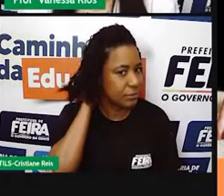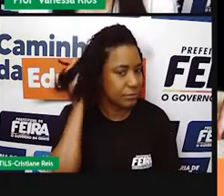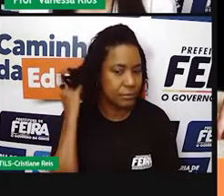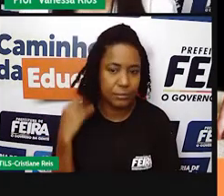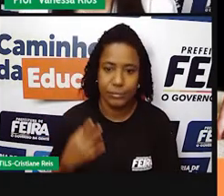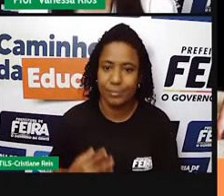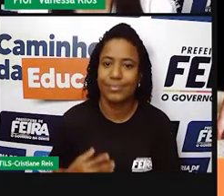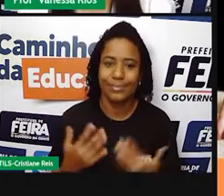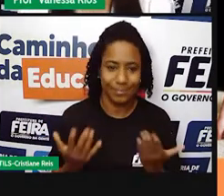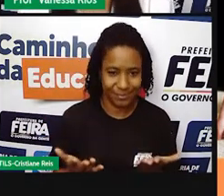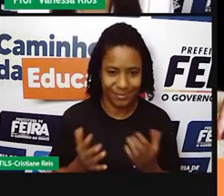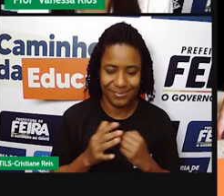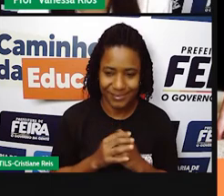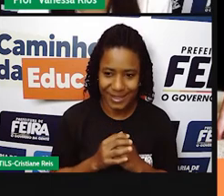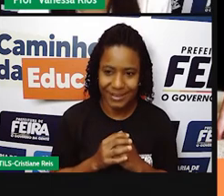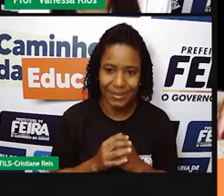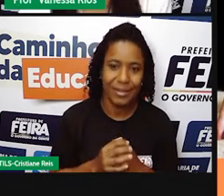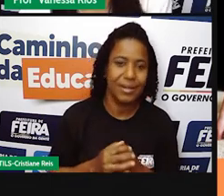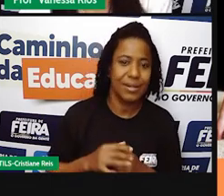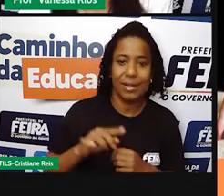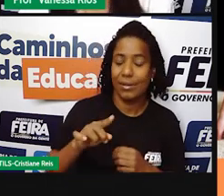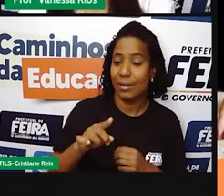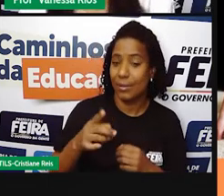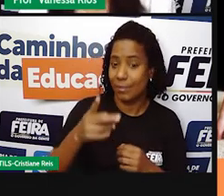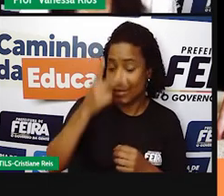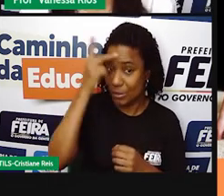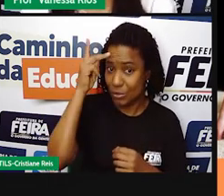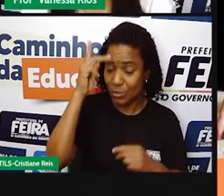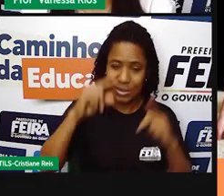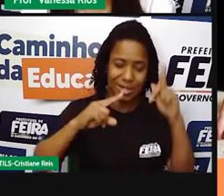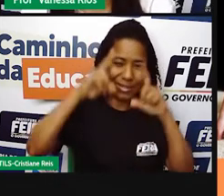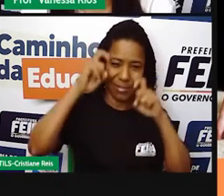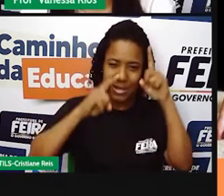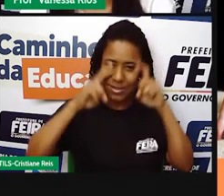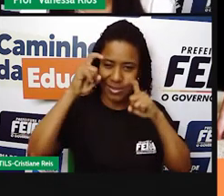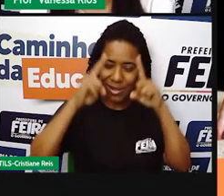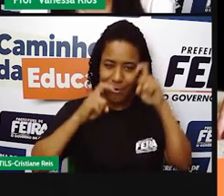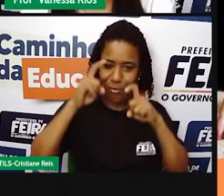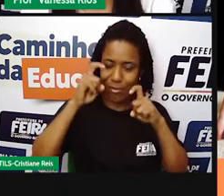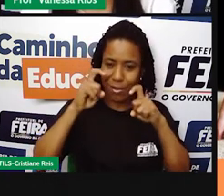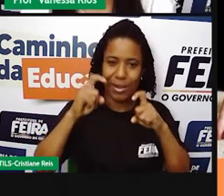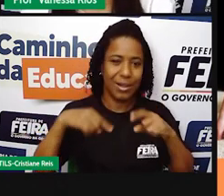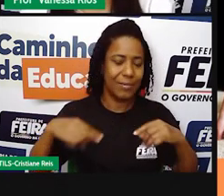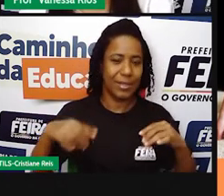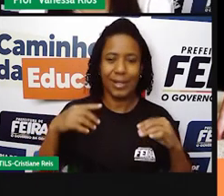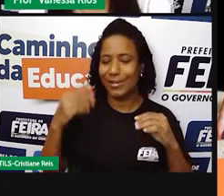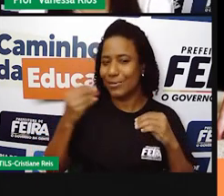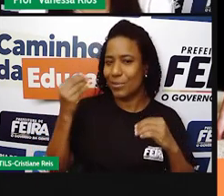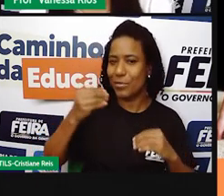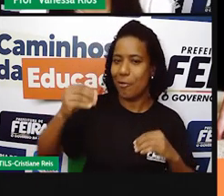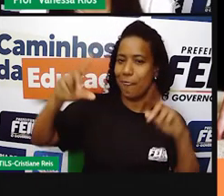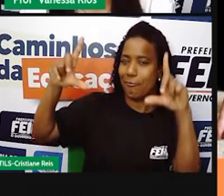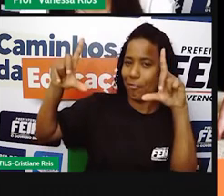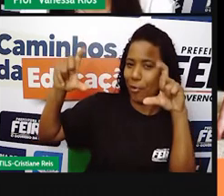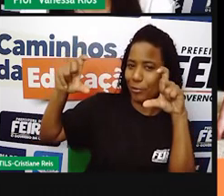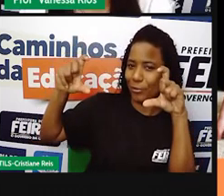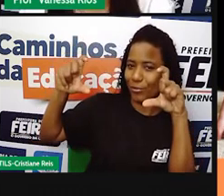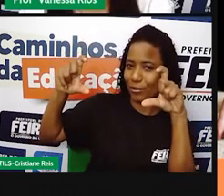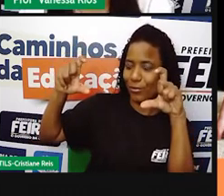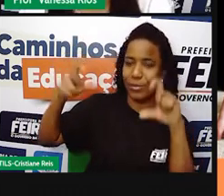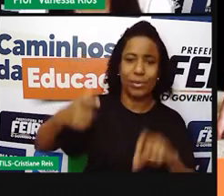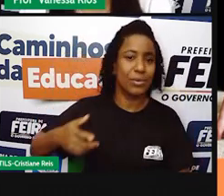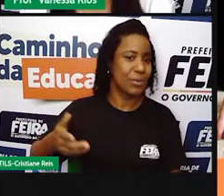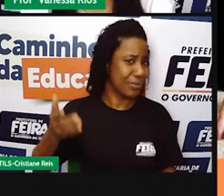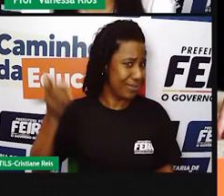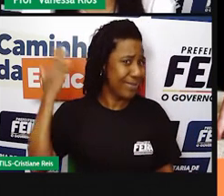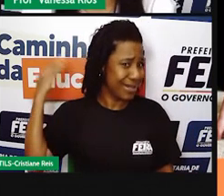Como eram aí as expressões e as poses das pessoas nas fotos? As pessoas se expressam da mesma forma ainda hoje